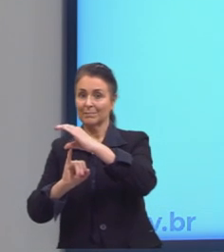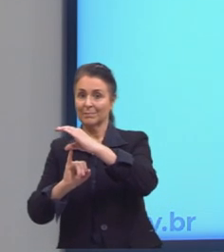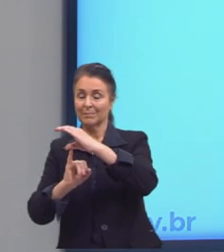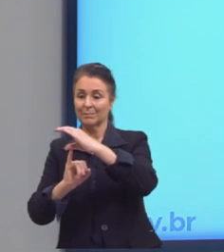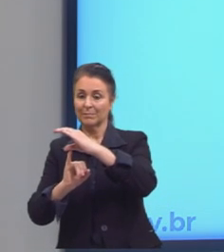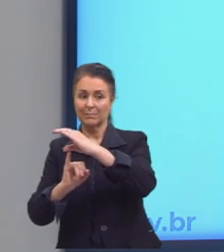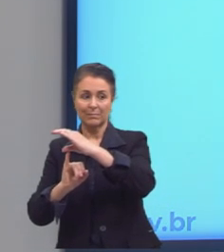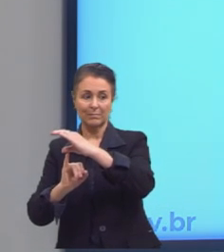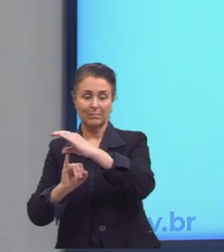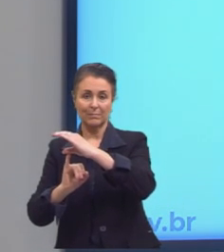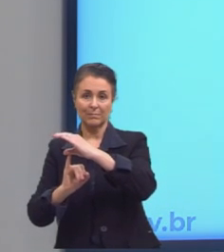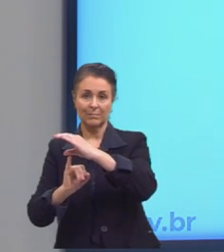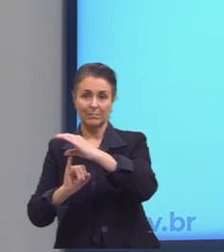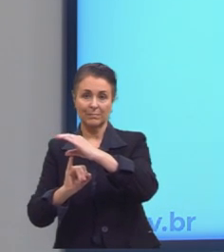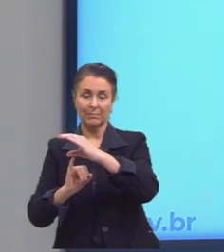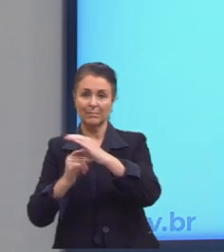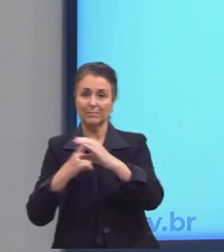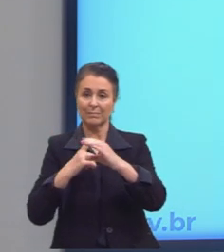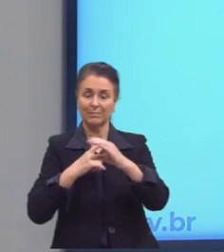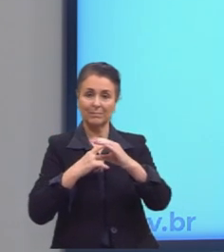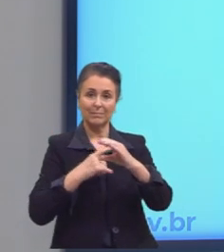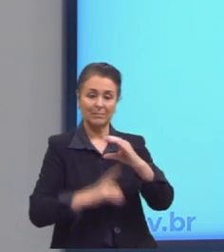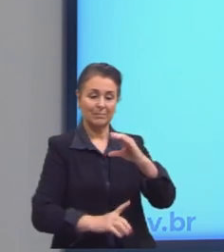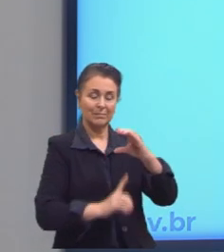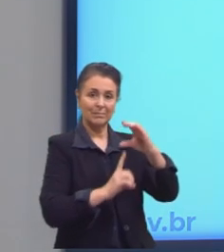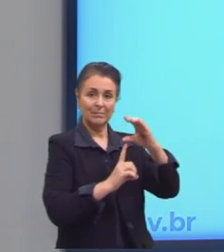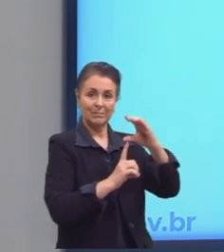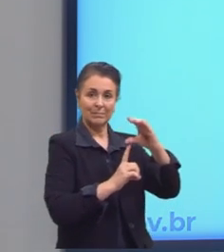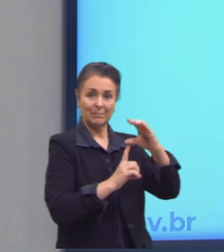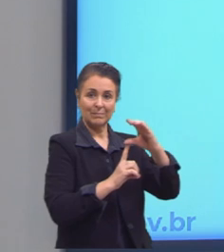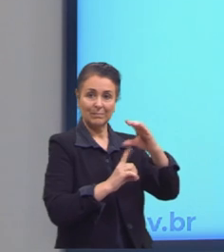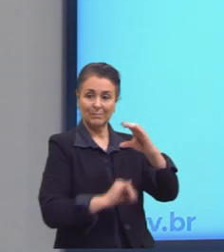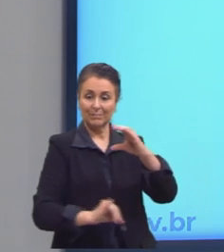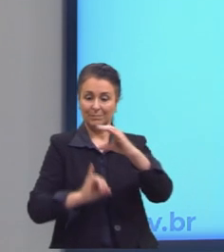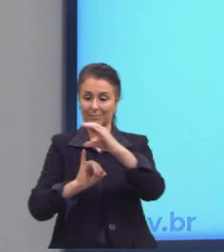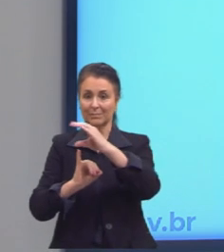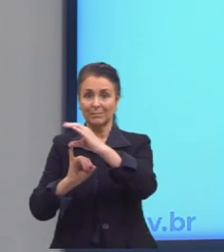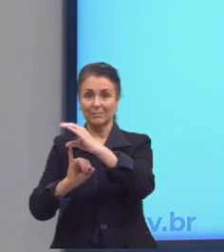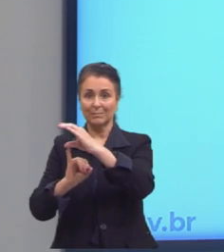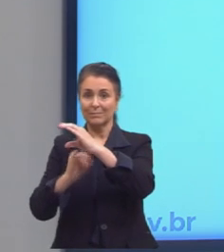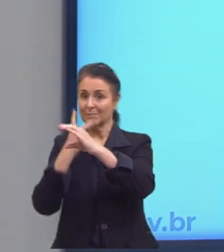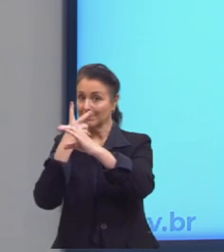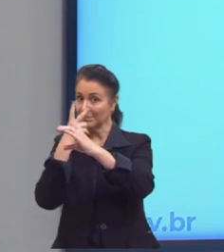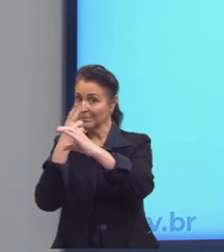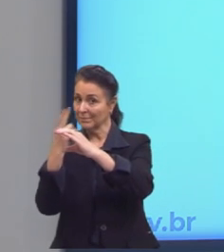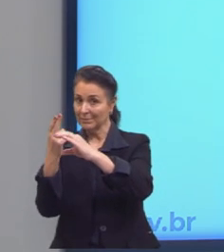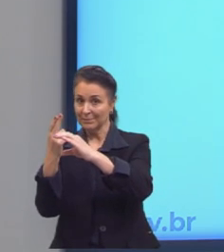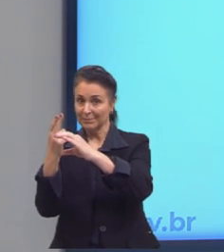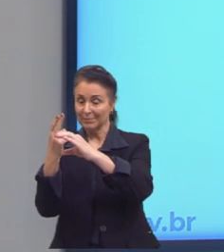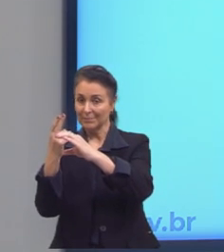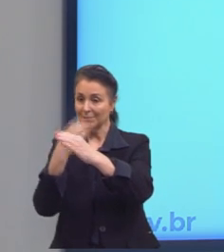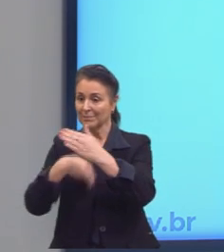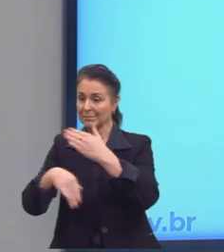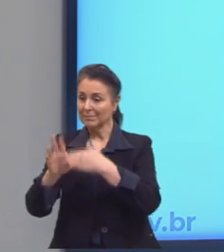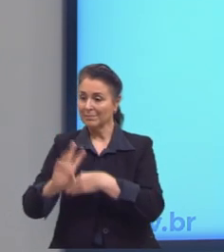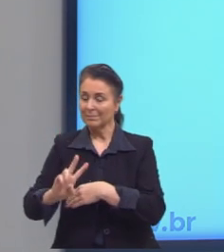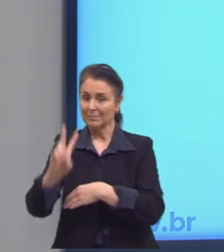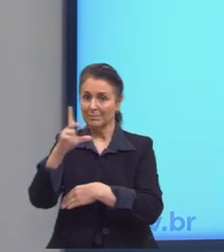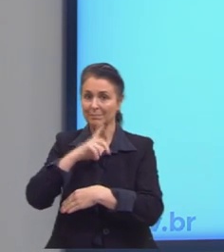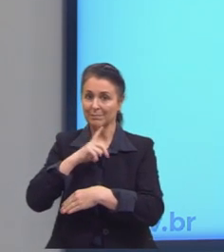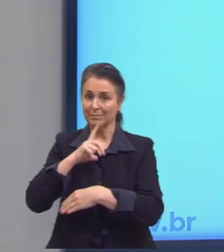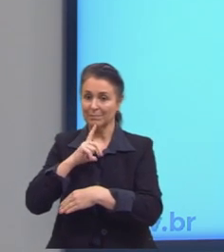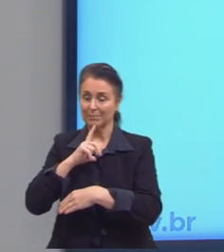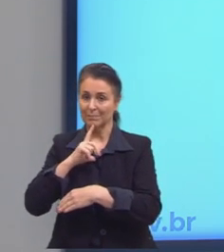conjunto contradomínio. Ele pertence a esse conjunto, né? Mas nós não podemos afirmar que todos os valores têm